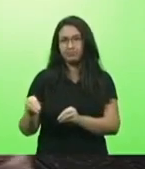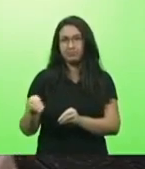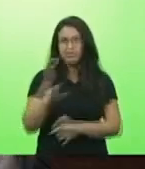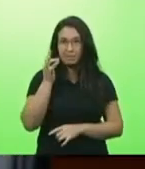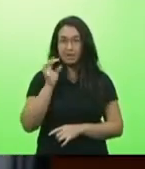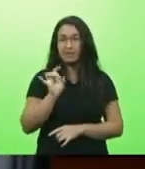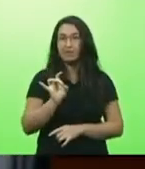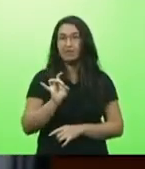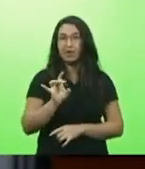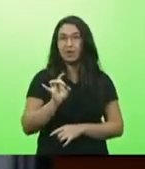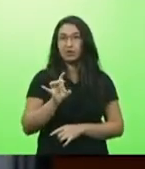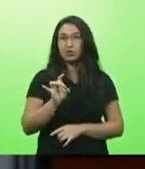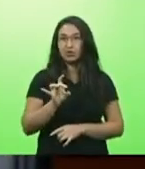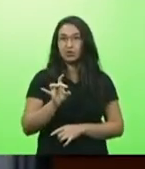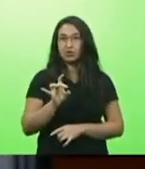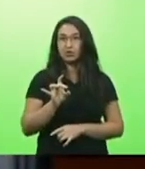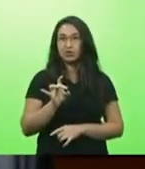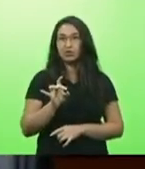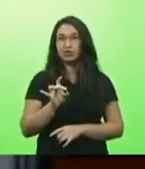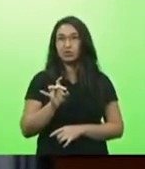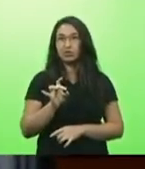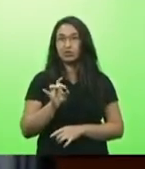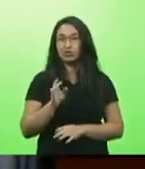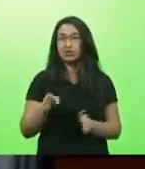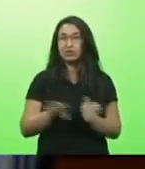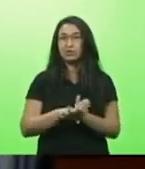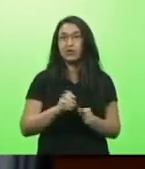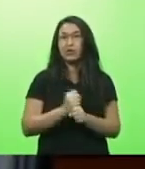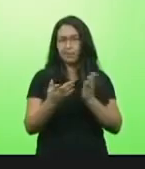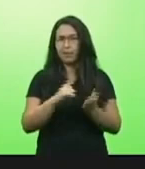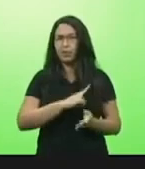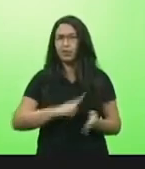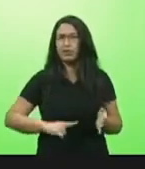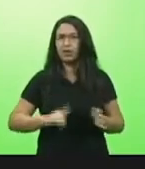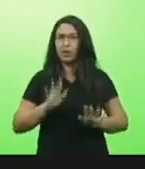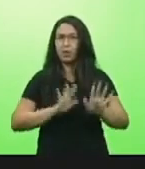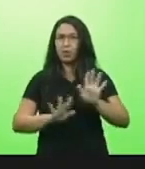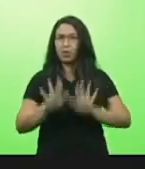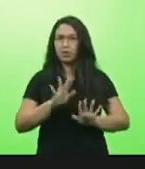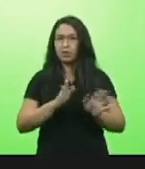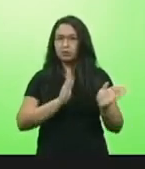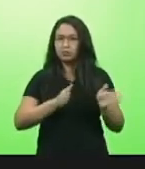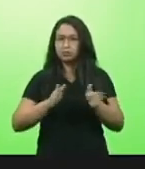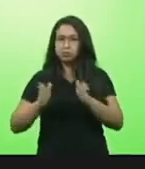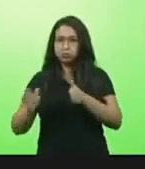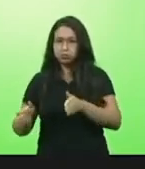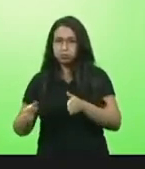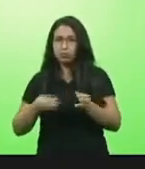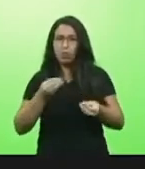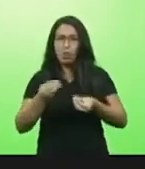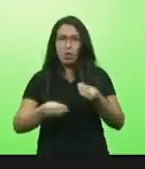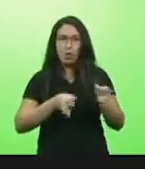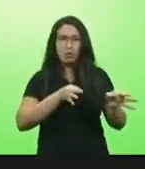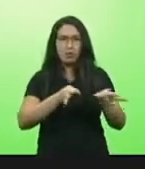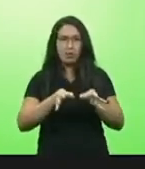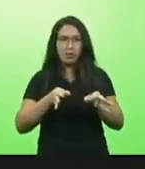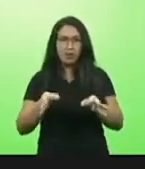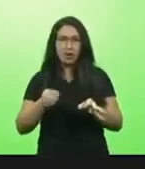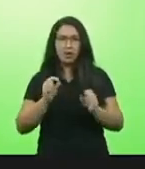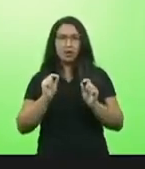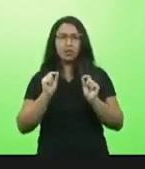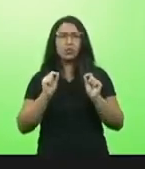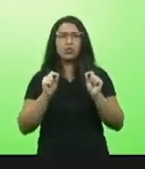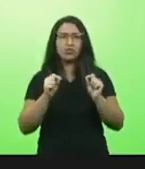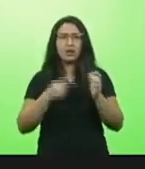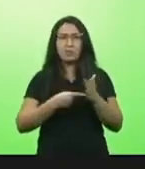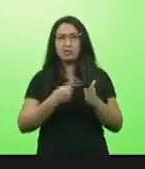pacientes que precisam de consultas, exames e cirurgias. A intenção do parlamentar é evitar os furafilas